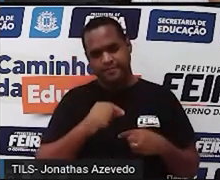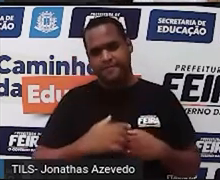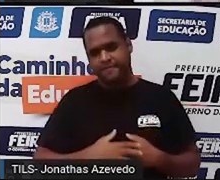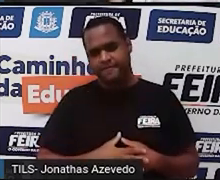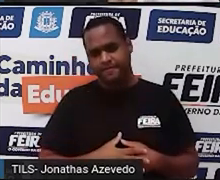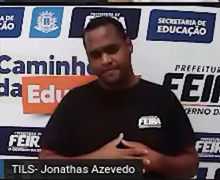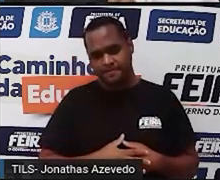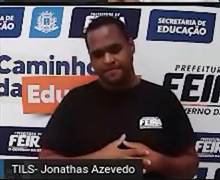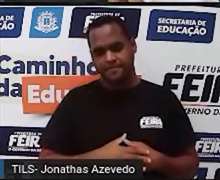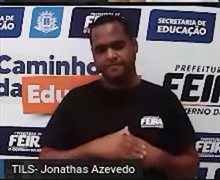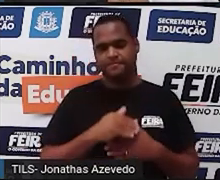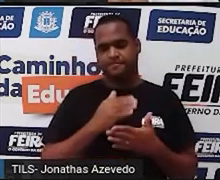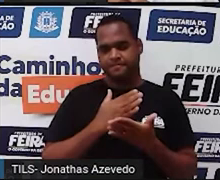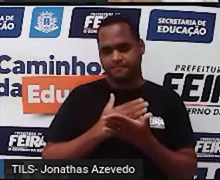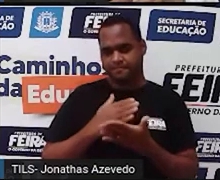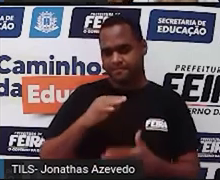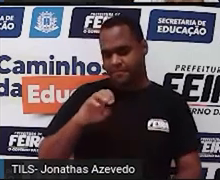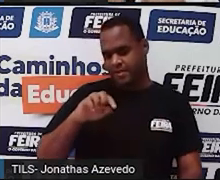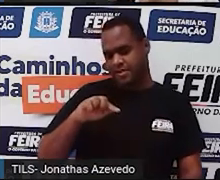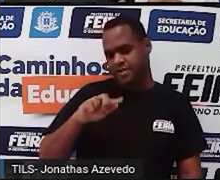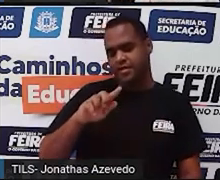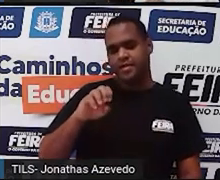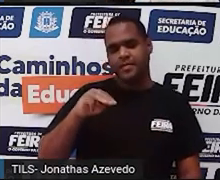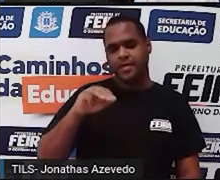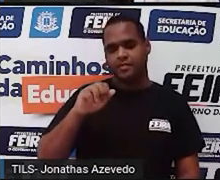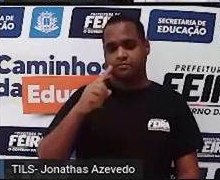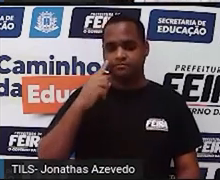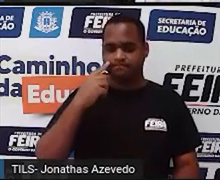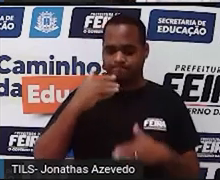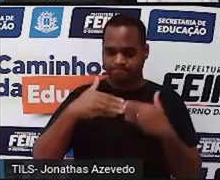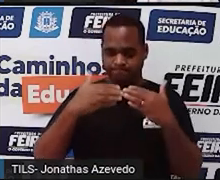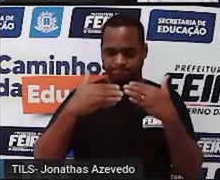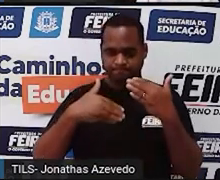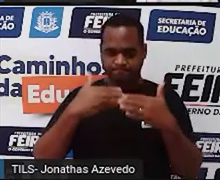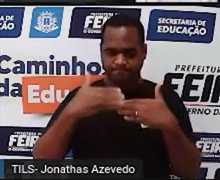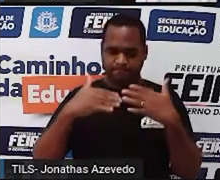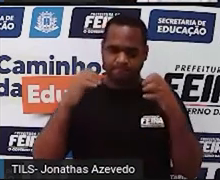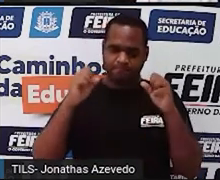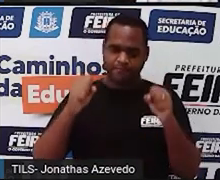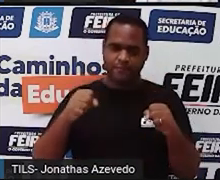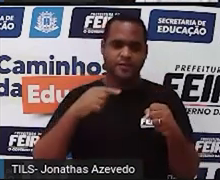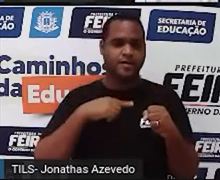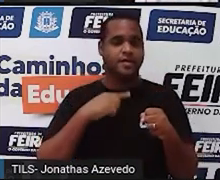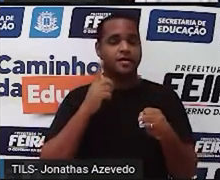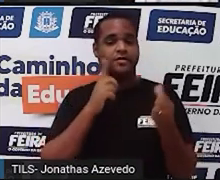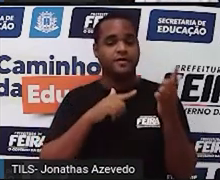todo o enigma e passo a passo a gente vai tentar descobrir